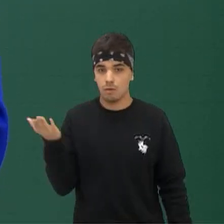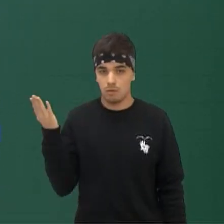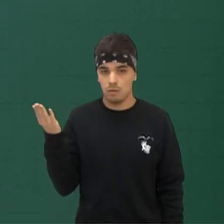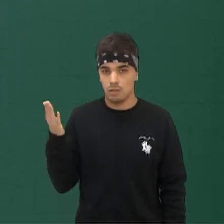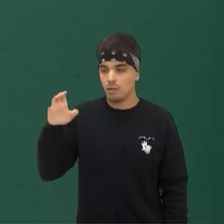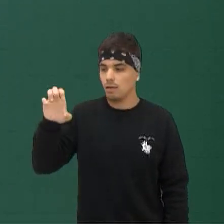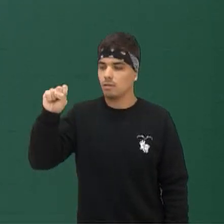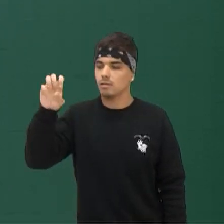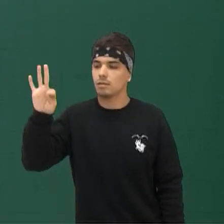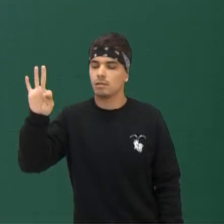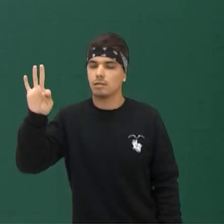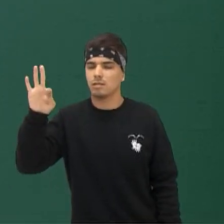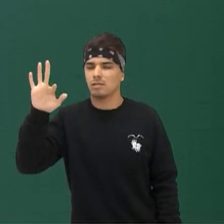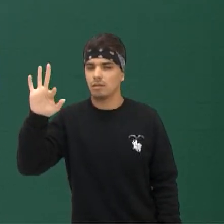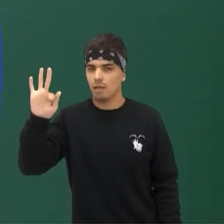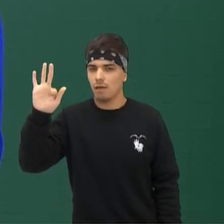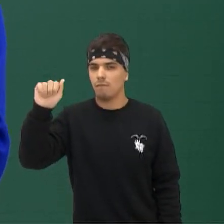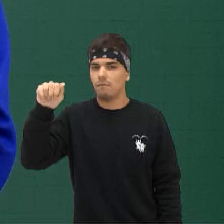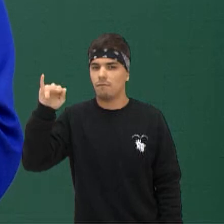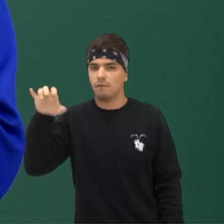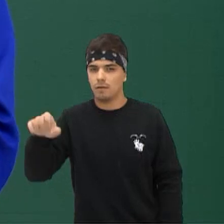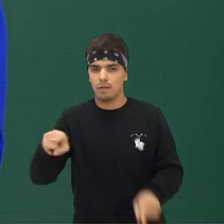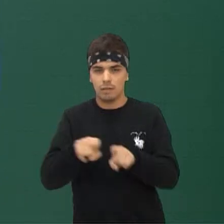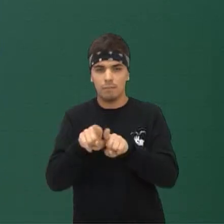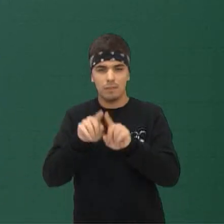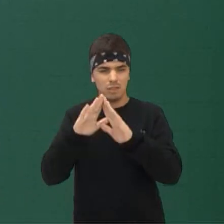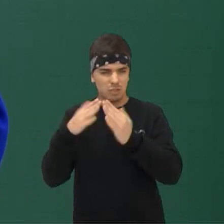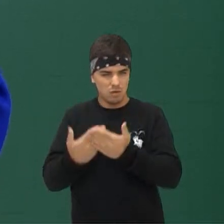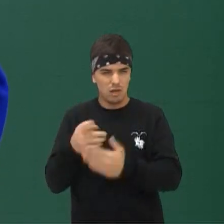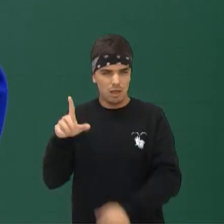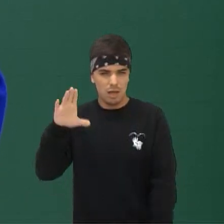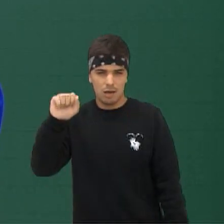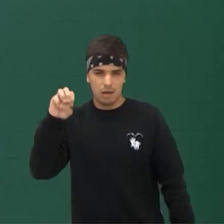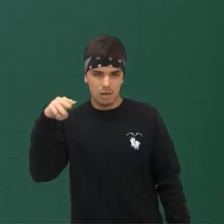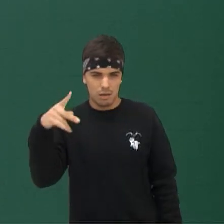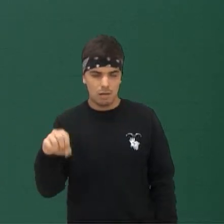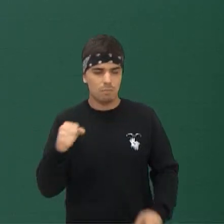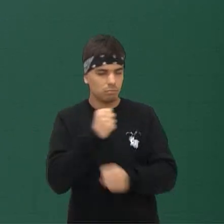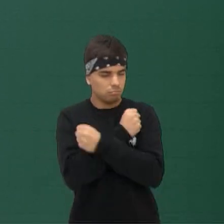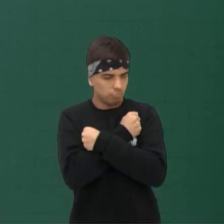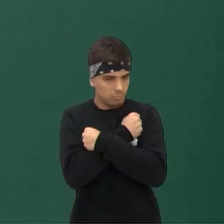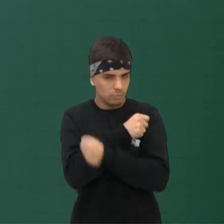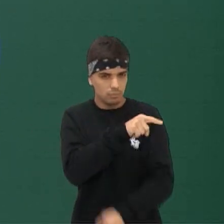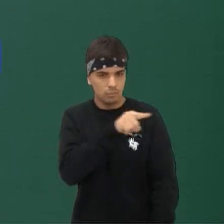a Stephanie Brito do Colégio Estadual de Campo do Godói Moreira Então, um forte abraço para você